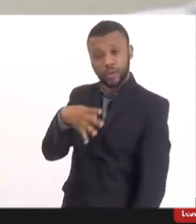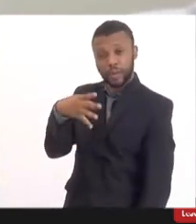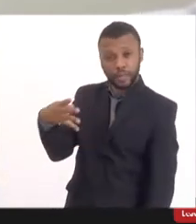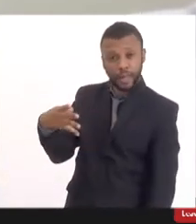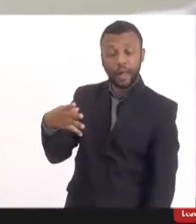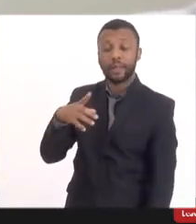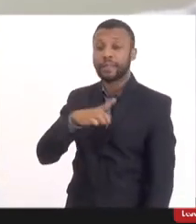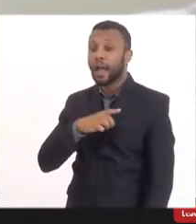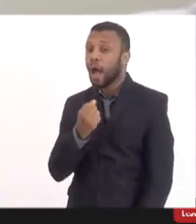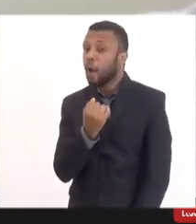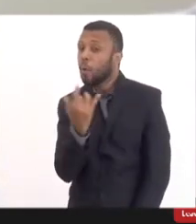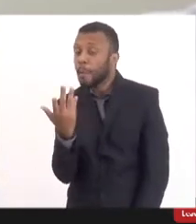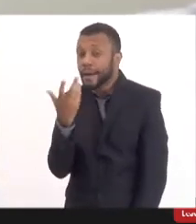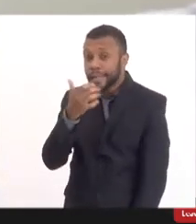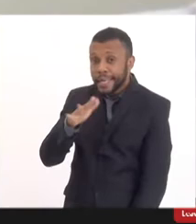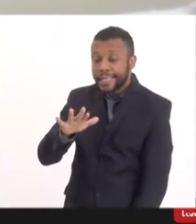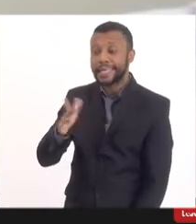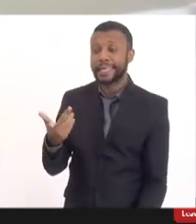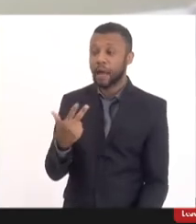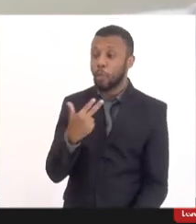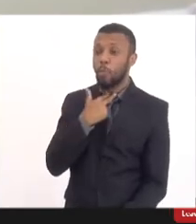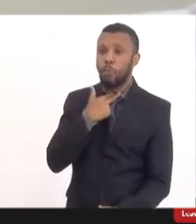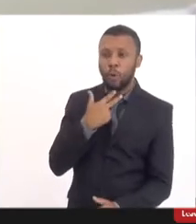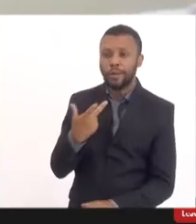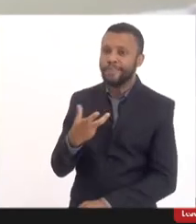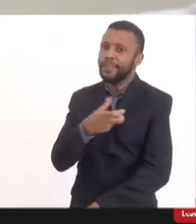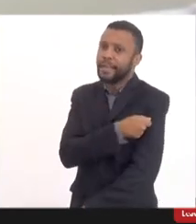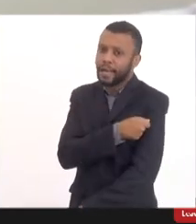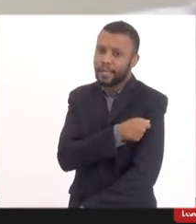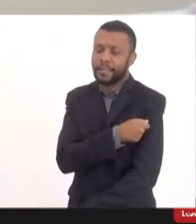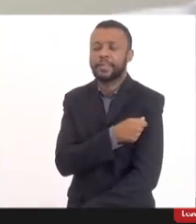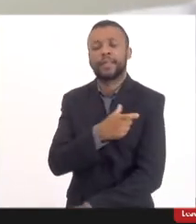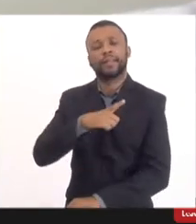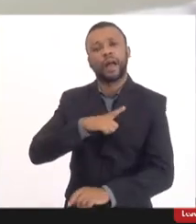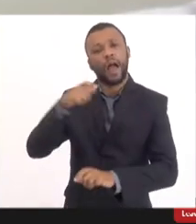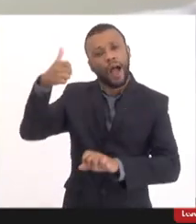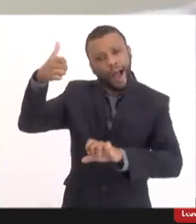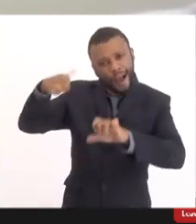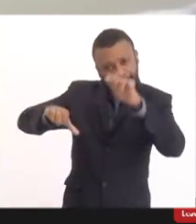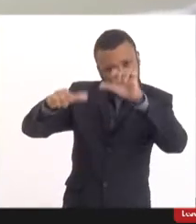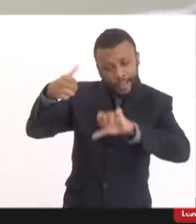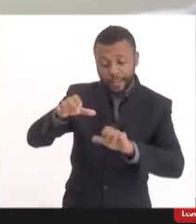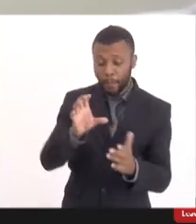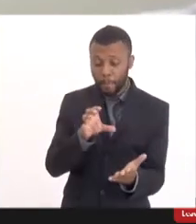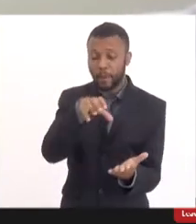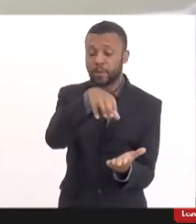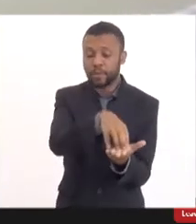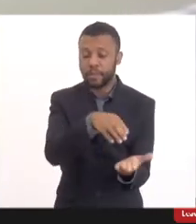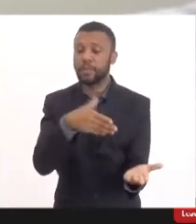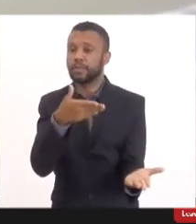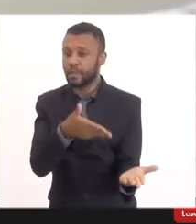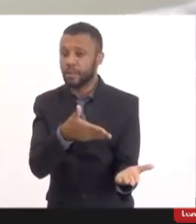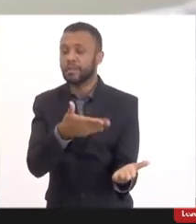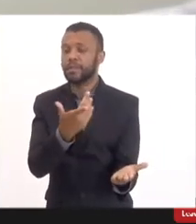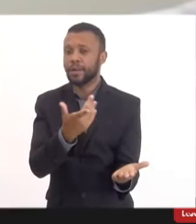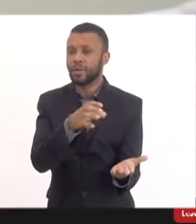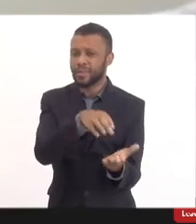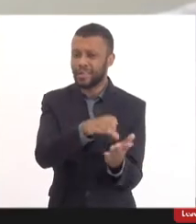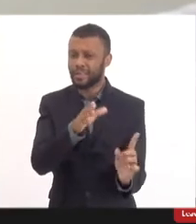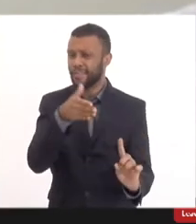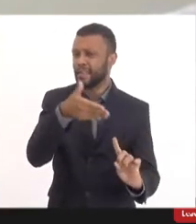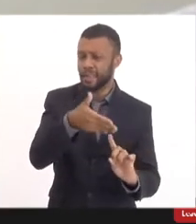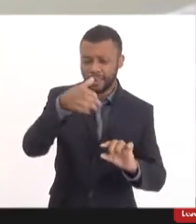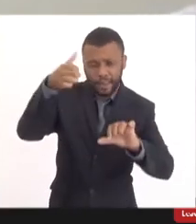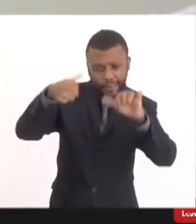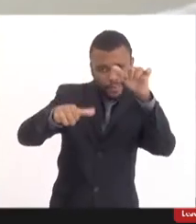contraindicação de vacinação, elas são acompanhadas pelo CRI, são avaliadas pelo CRI, e aí elas são avaliadas com especiais